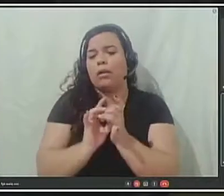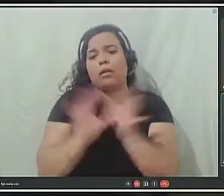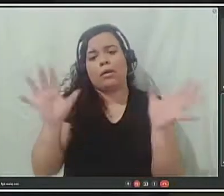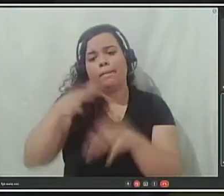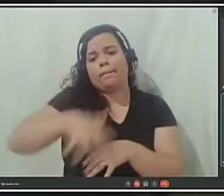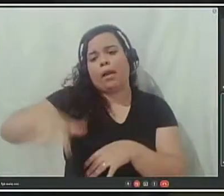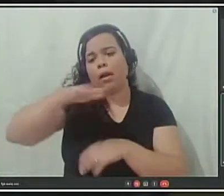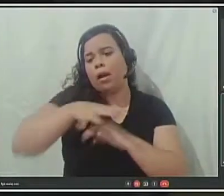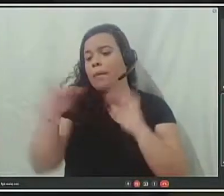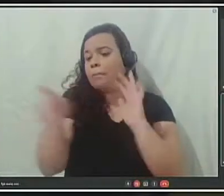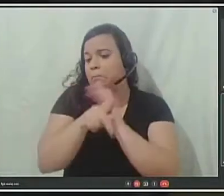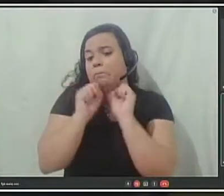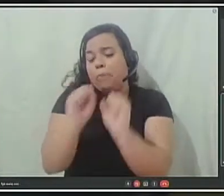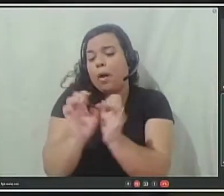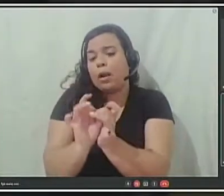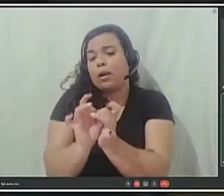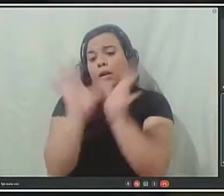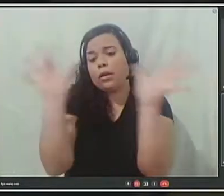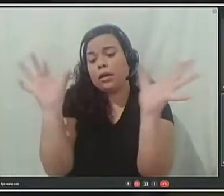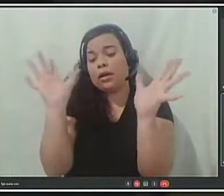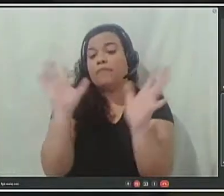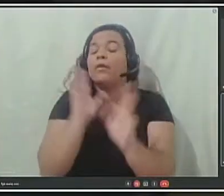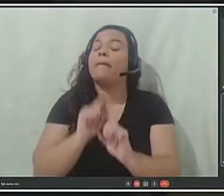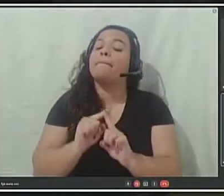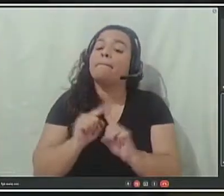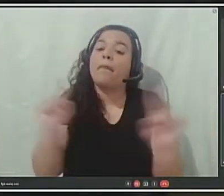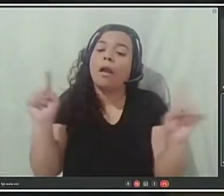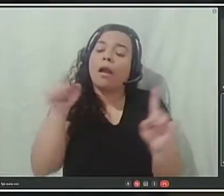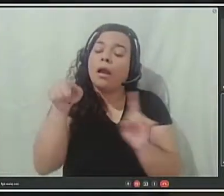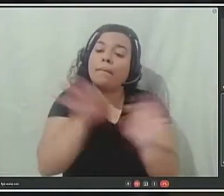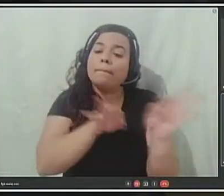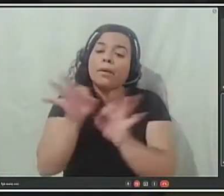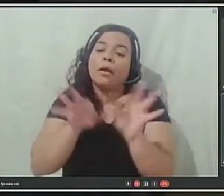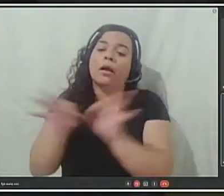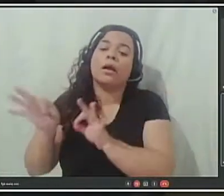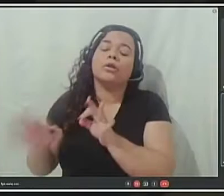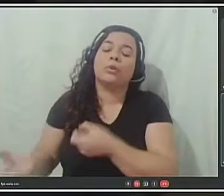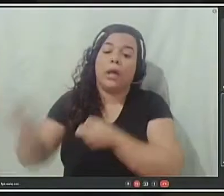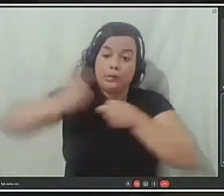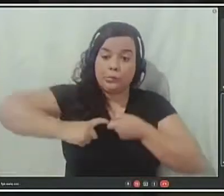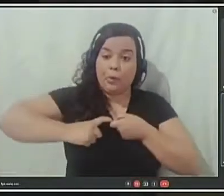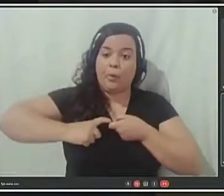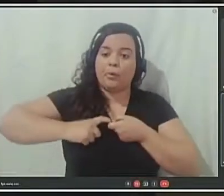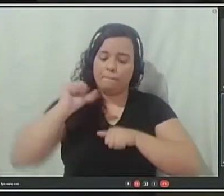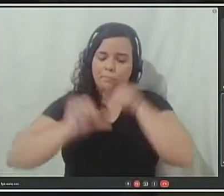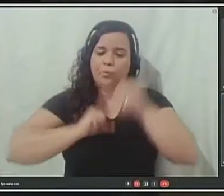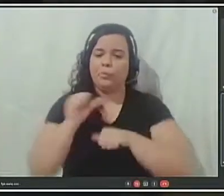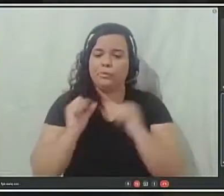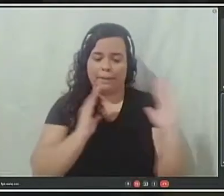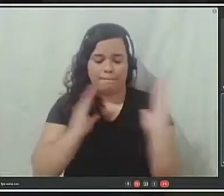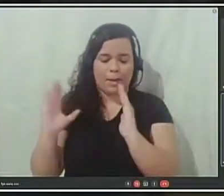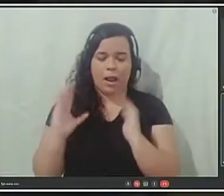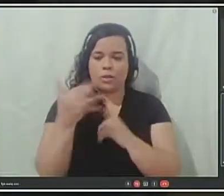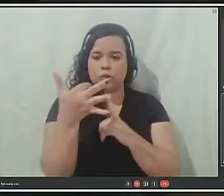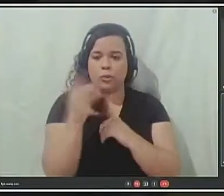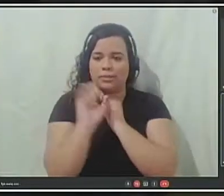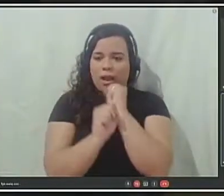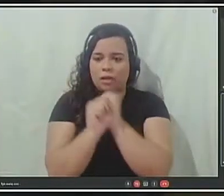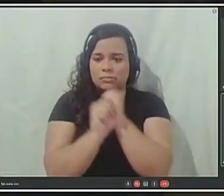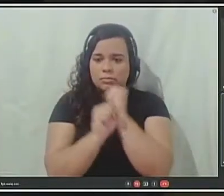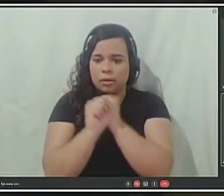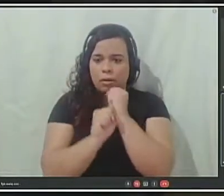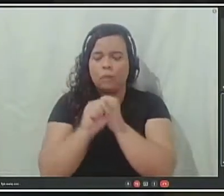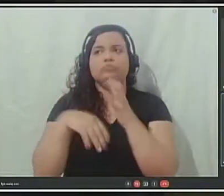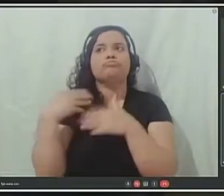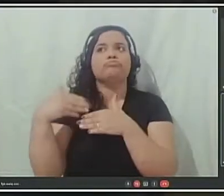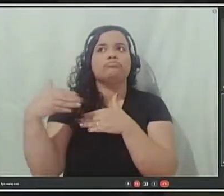esse plano diretor é mudado a cada 10 em 10 anos. Está fechando o prazo. Mas